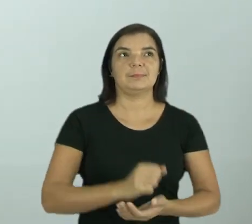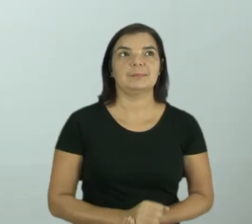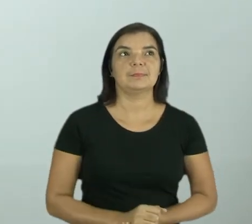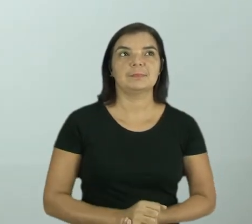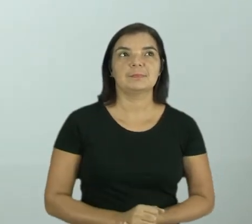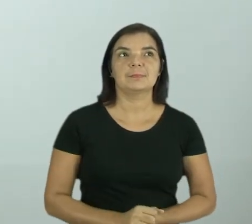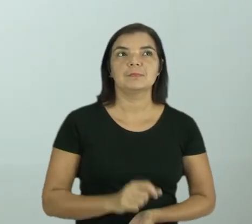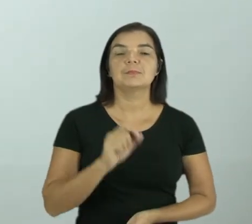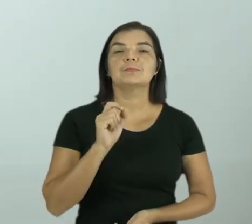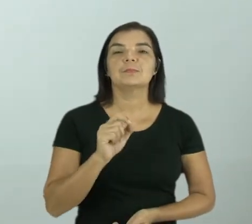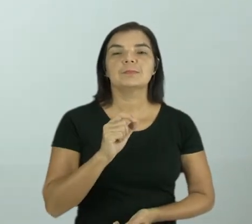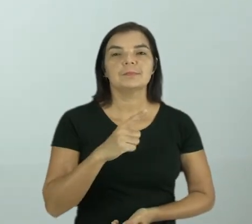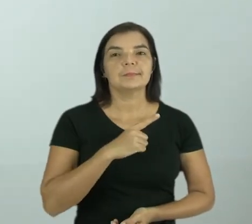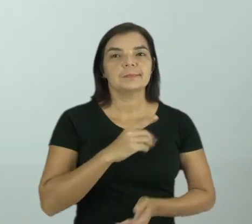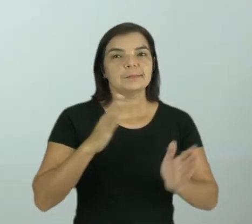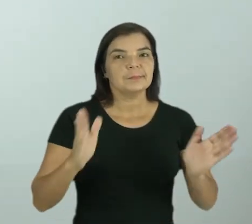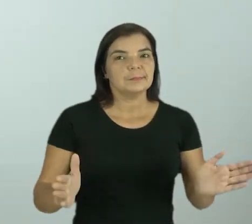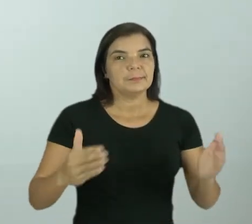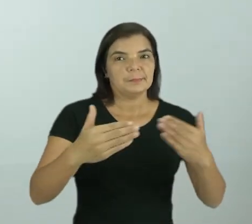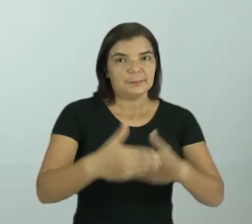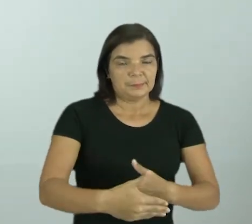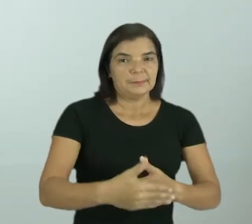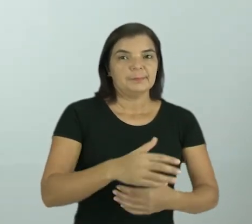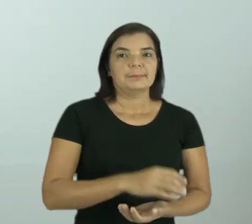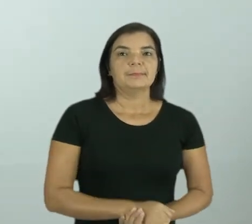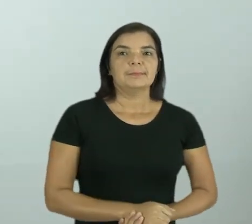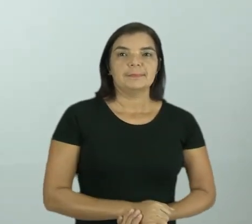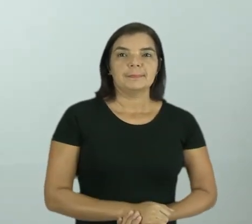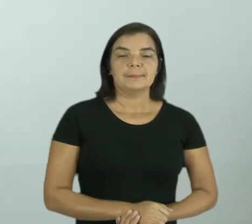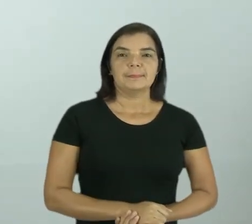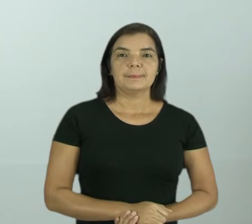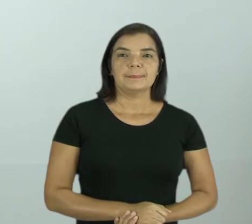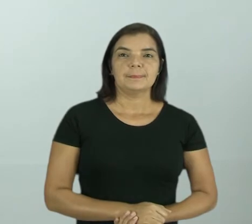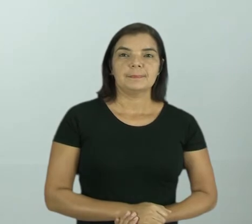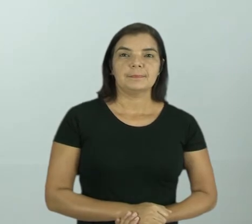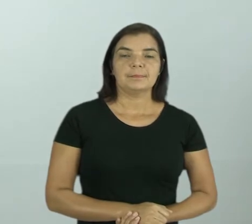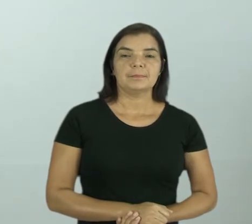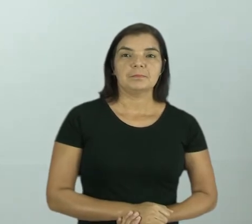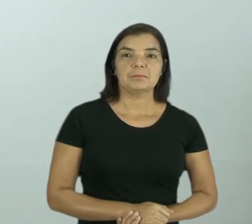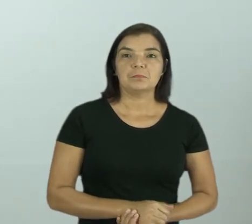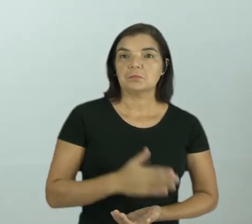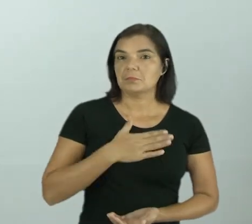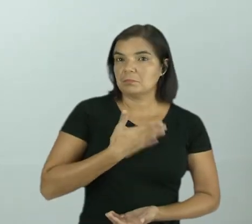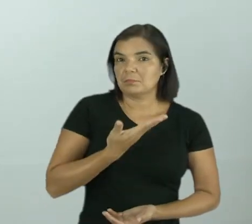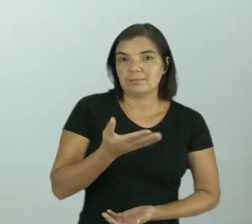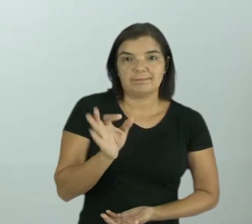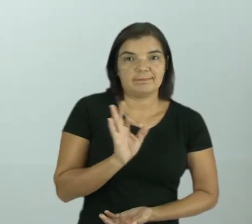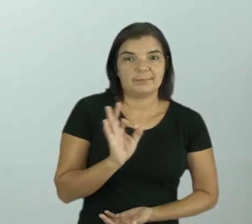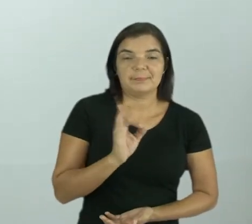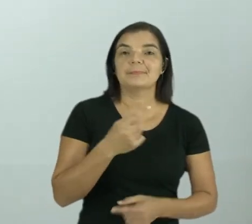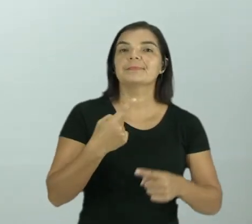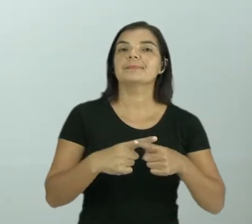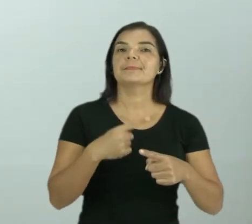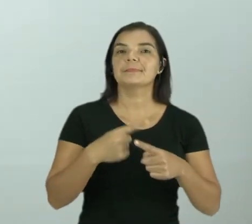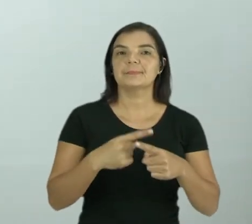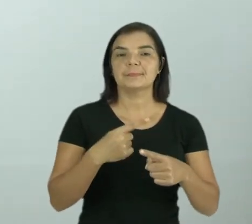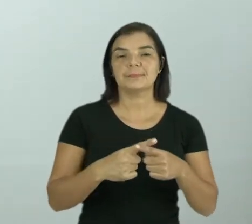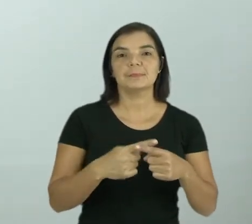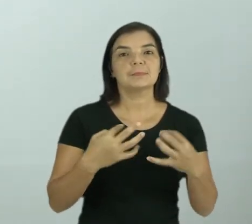O que será que eu tenho dentro desta caixa? Não é nenhuma surpresa, porque